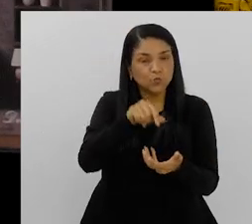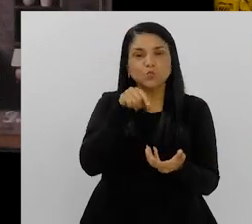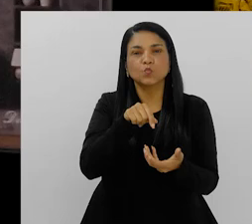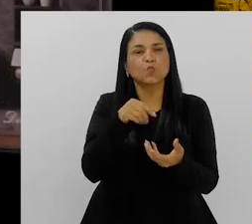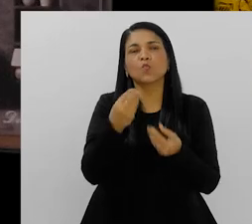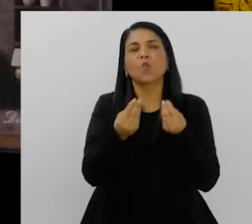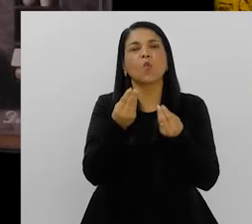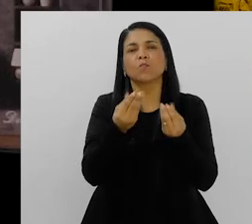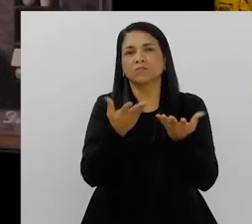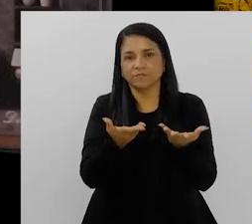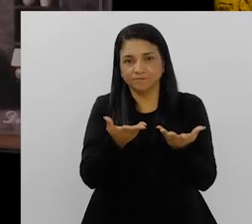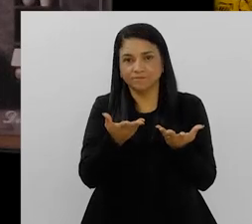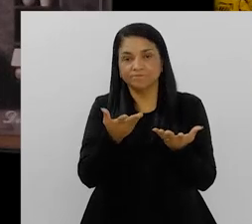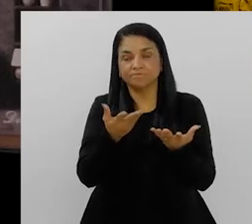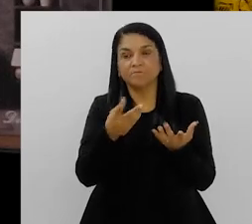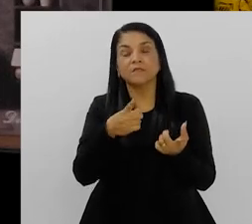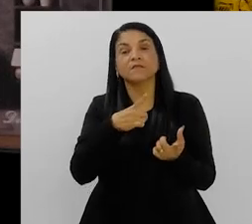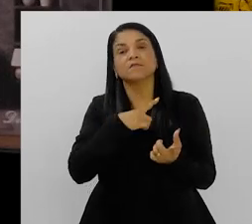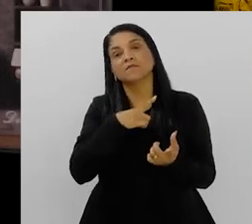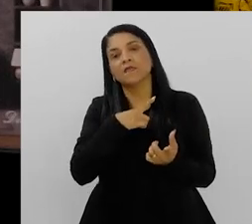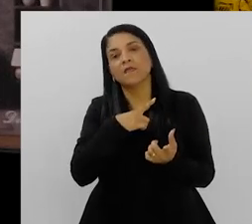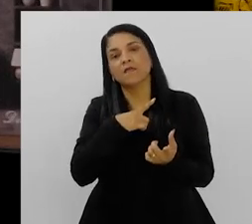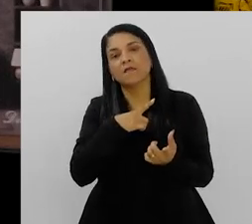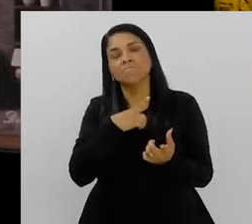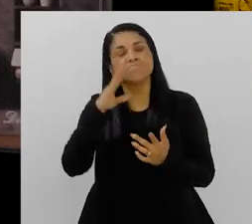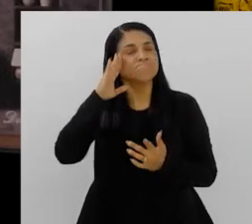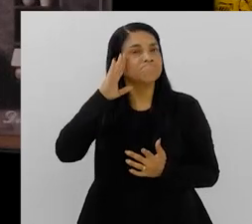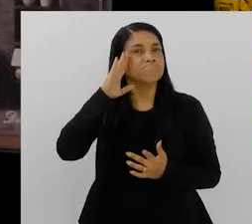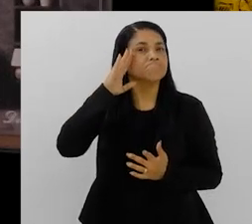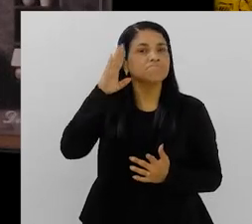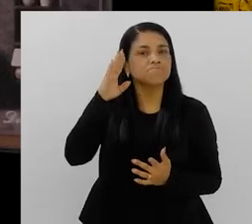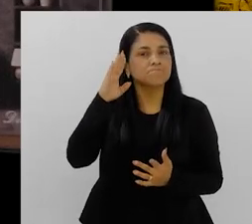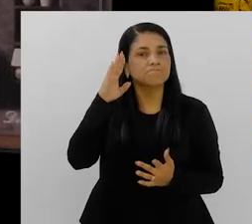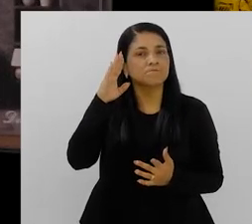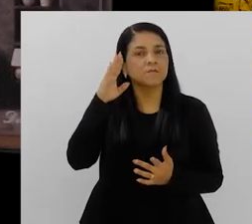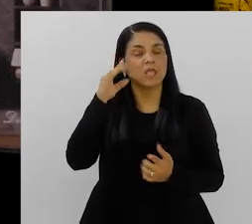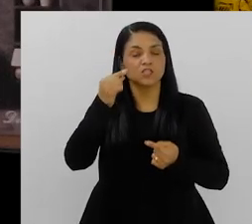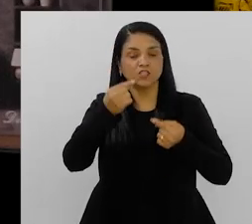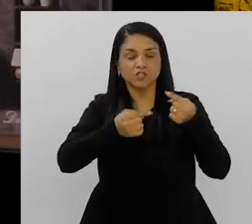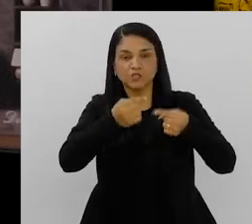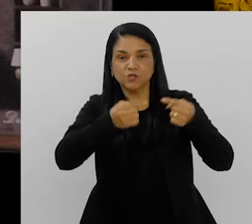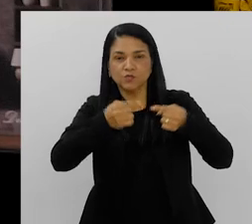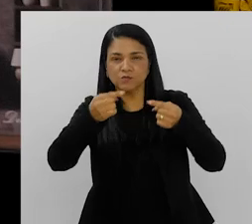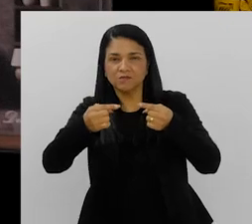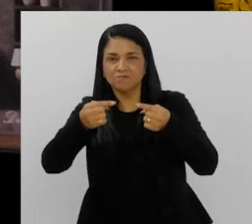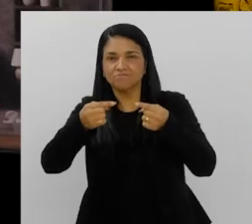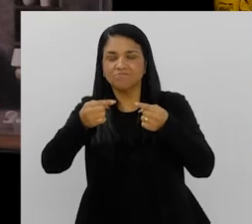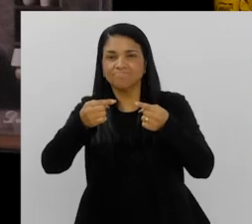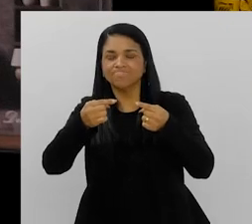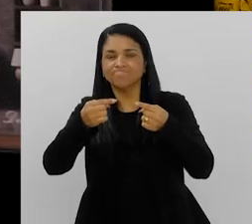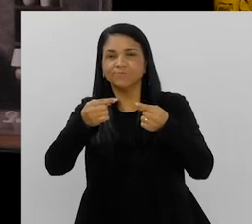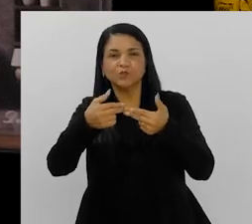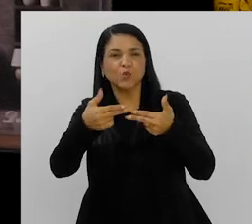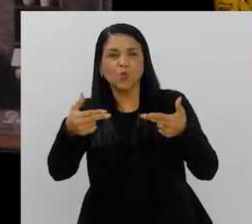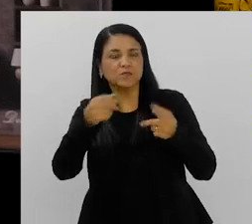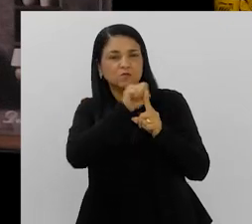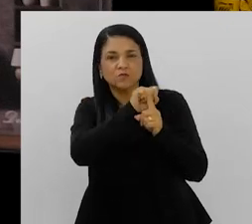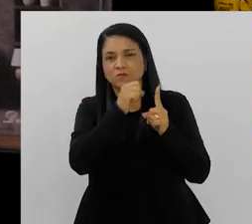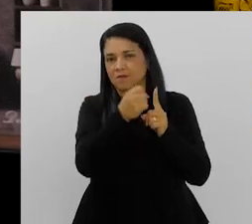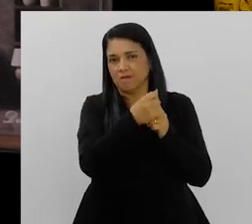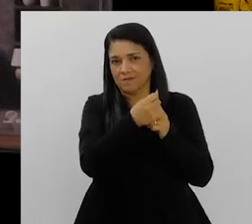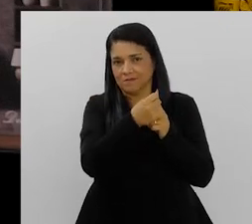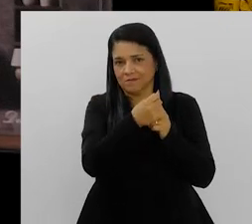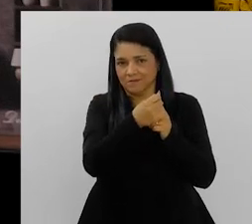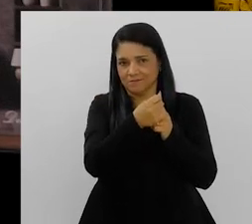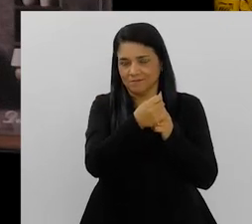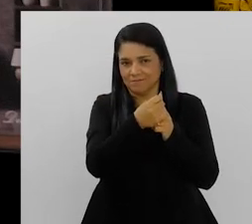coloca a saúde mental a nível global, levando em consideração, principalmente, a discussão de fatores sociais. A gente não pode deixar